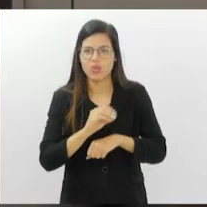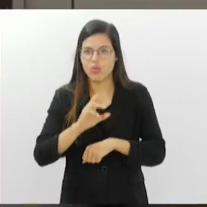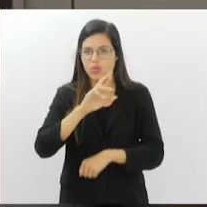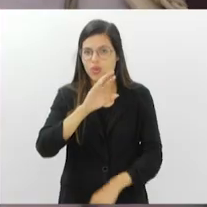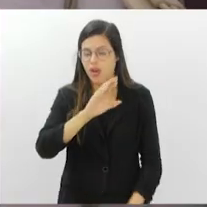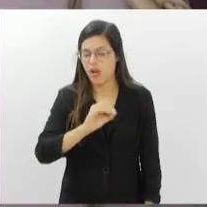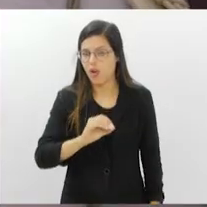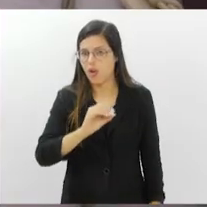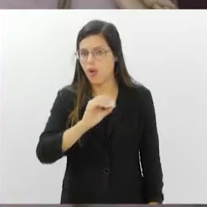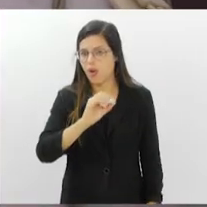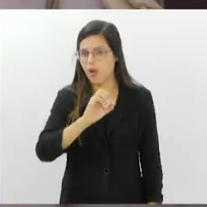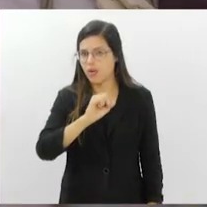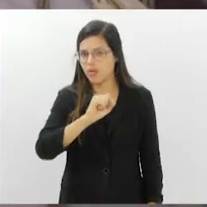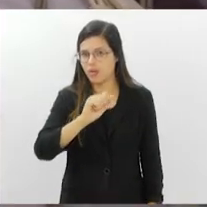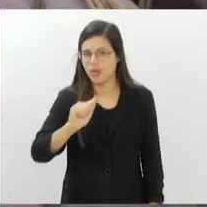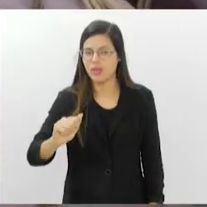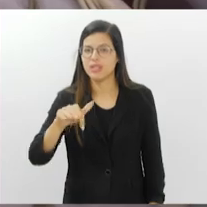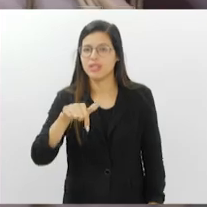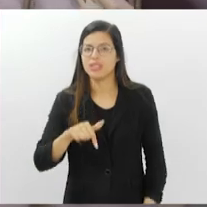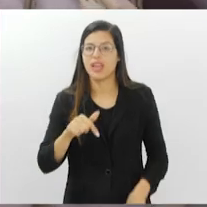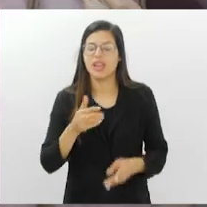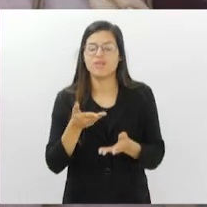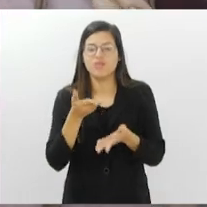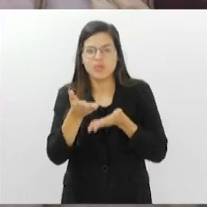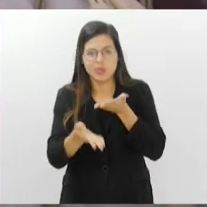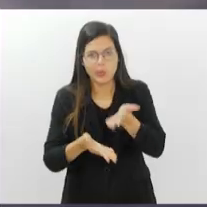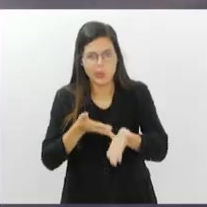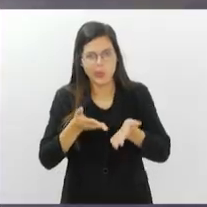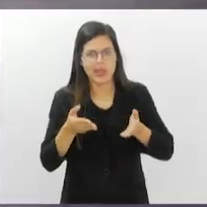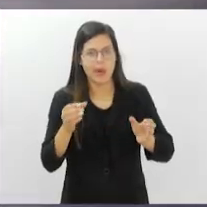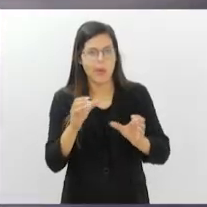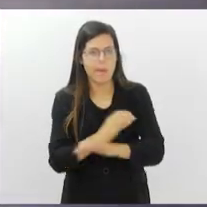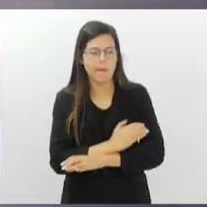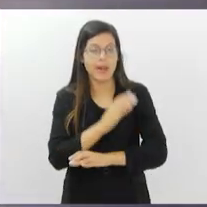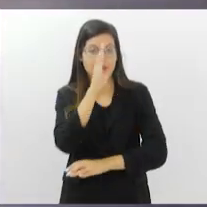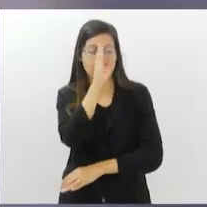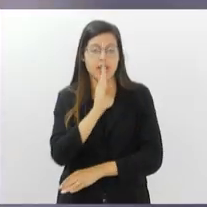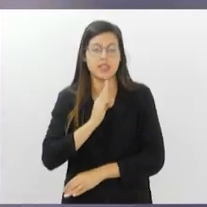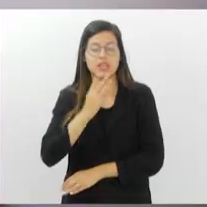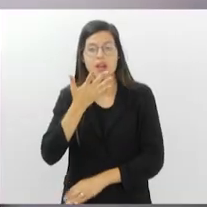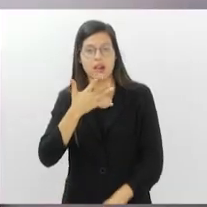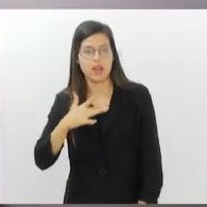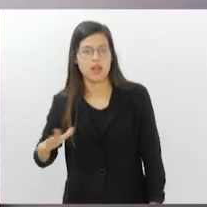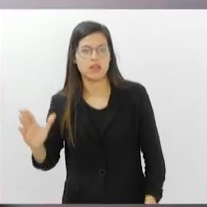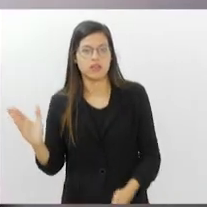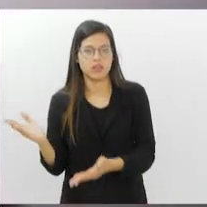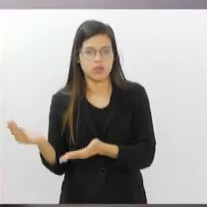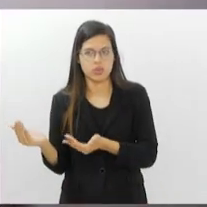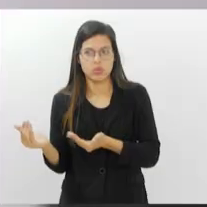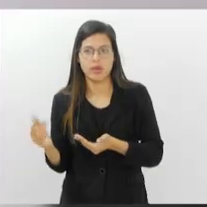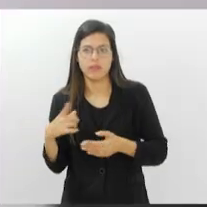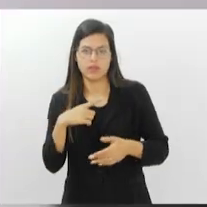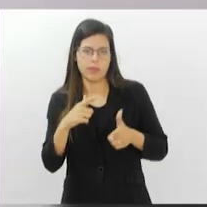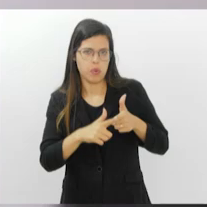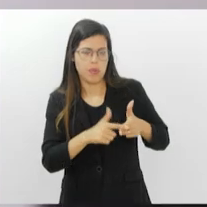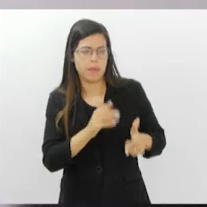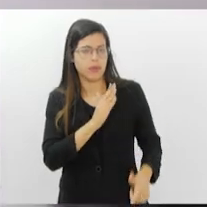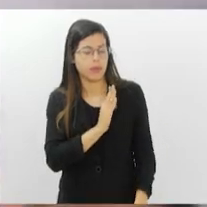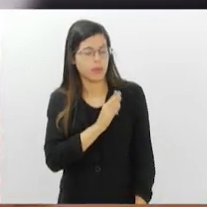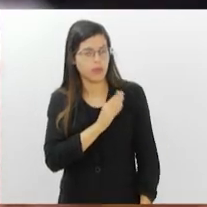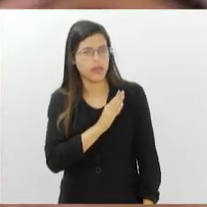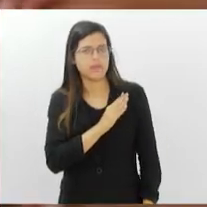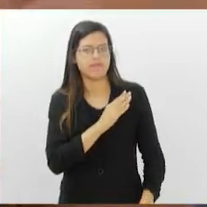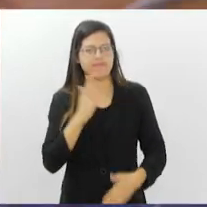Célia de cuidar integralmente e de forma gratuita crianças e jovens com cardiopatias vem se